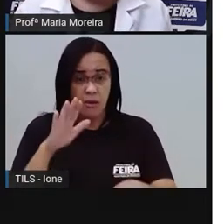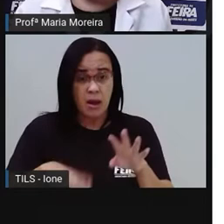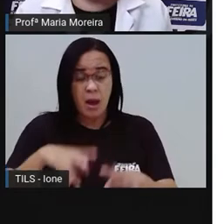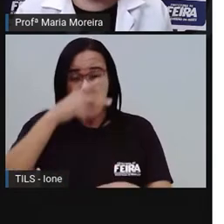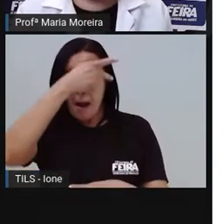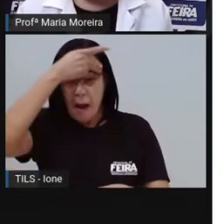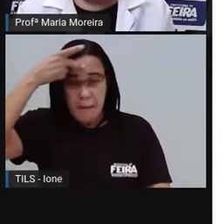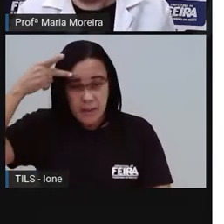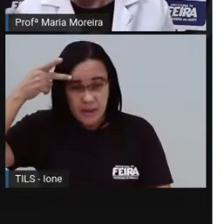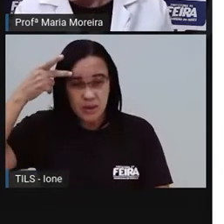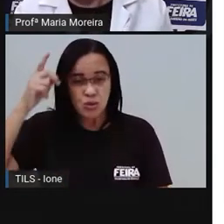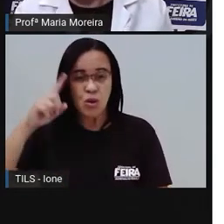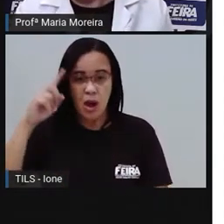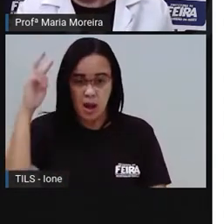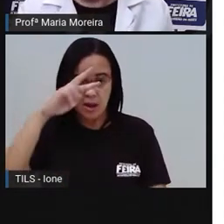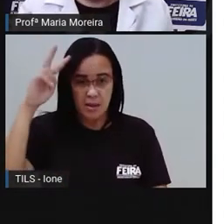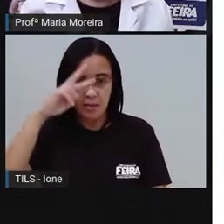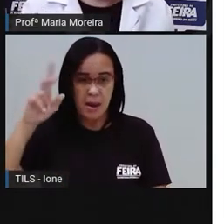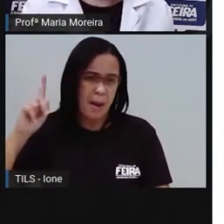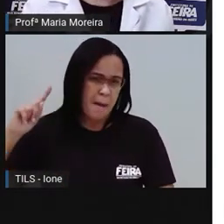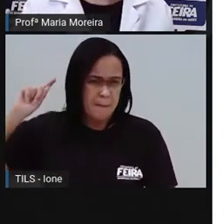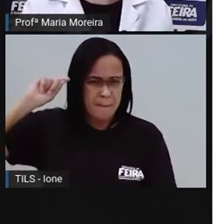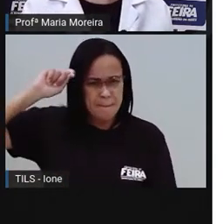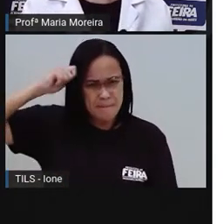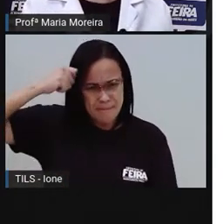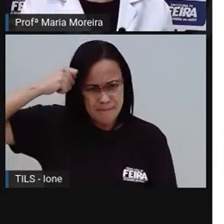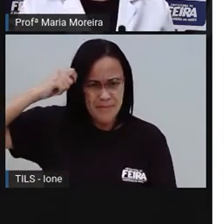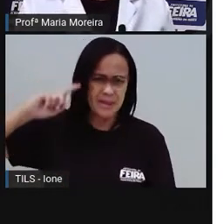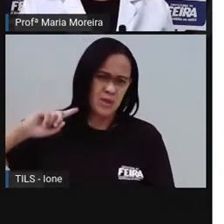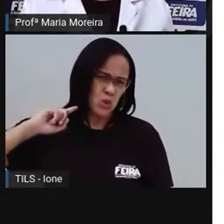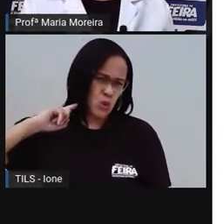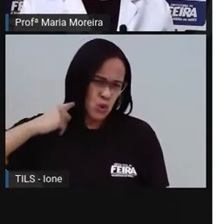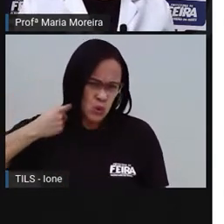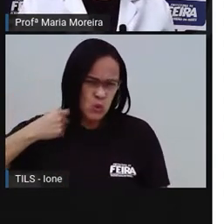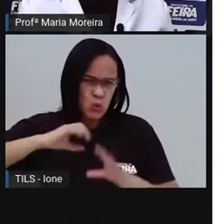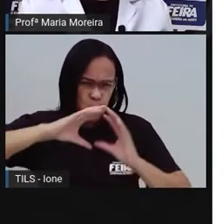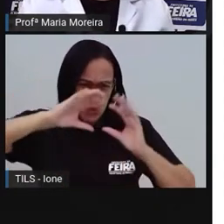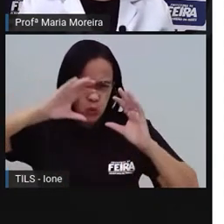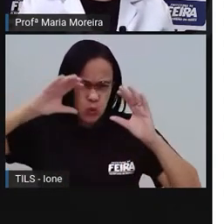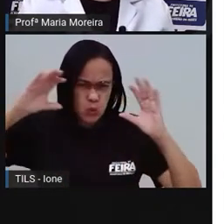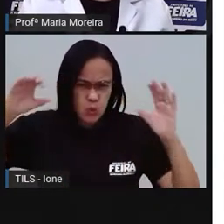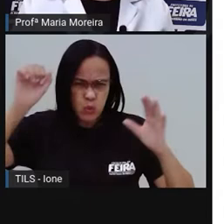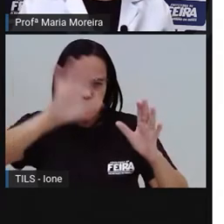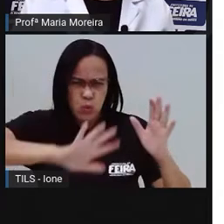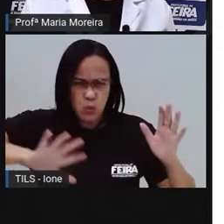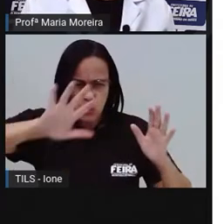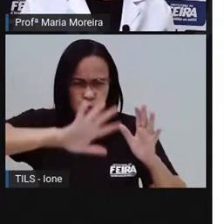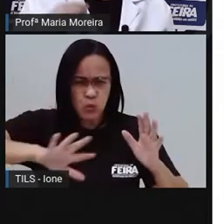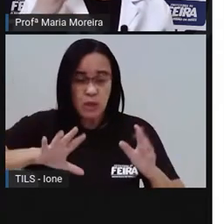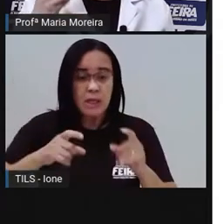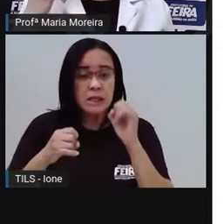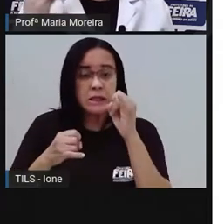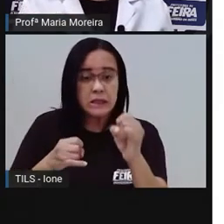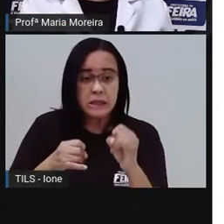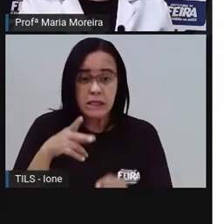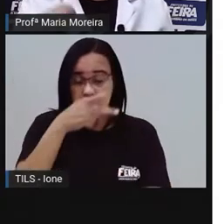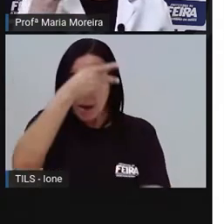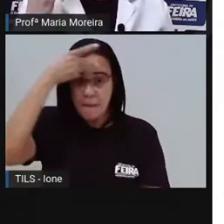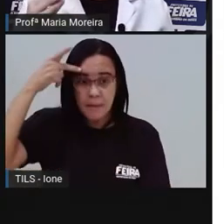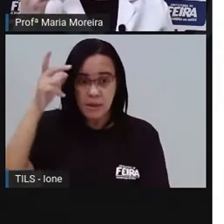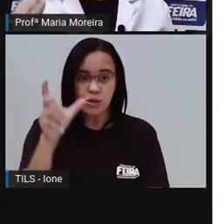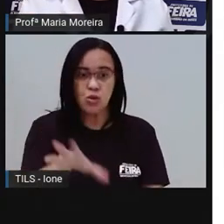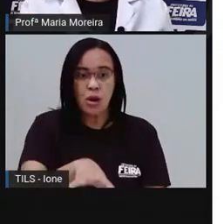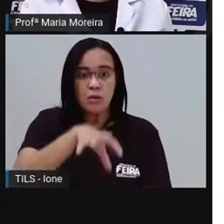que sai do escapamento do carro, ou da moto, do caminhão, do ônibus. Pois é. Aspirar monóxido de carbono causa tontura,